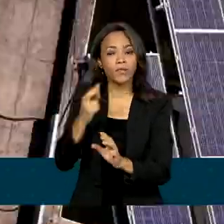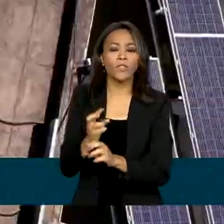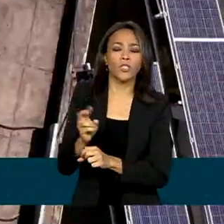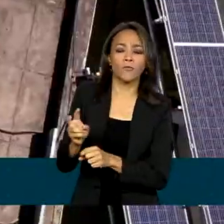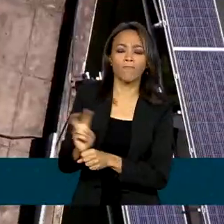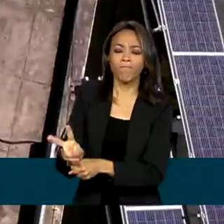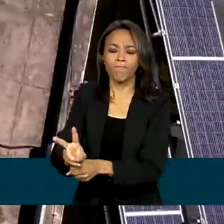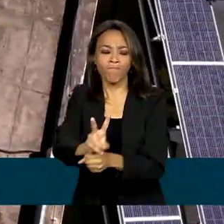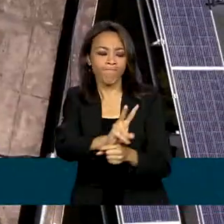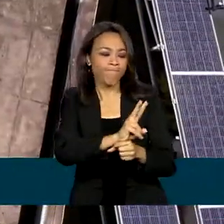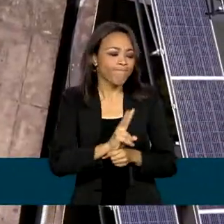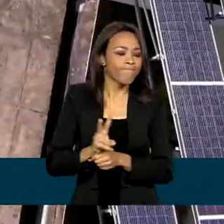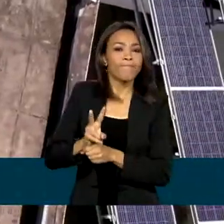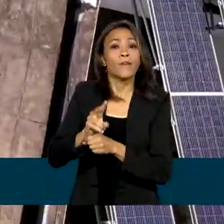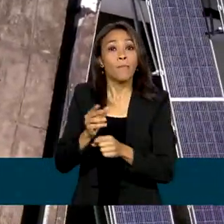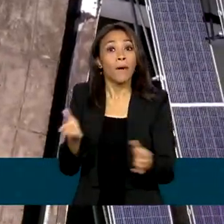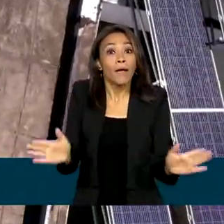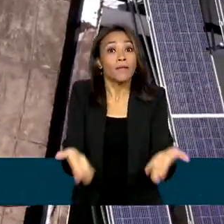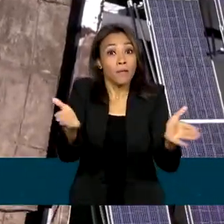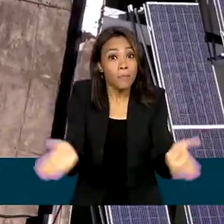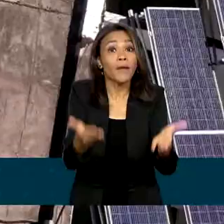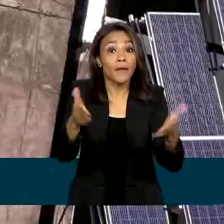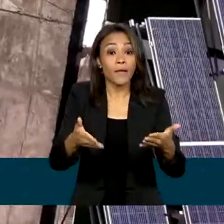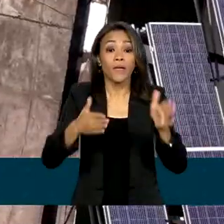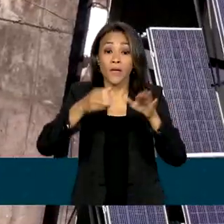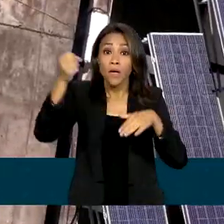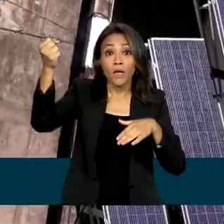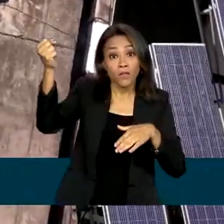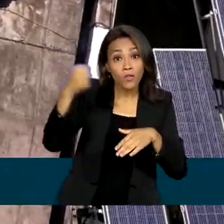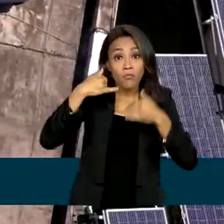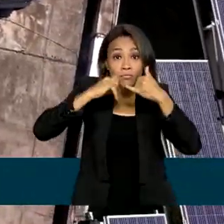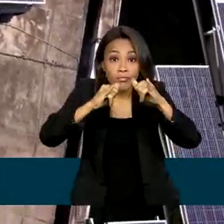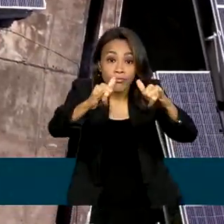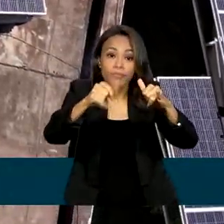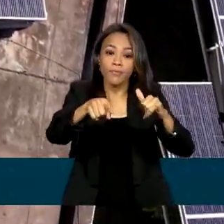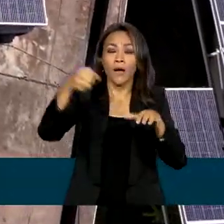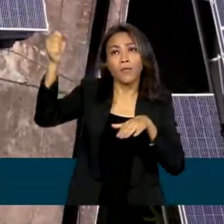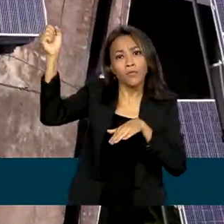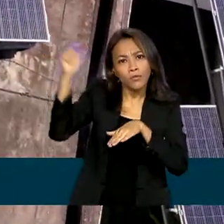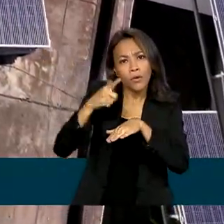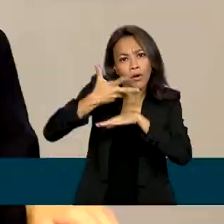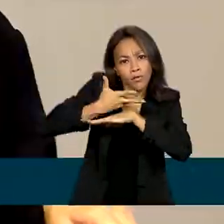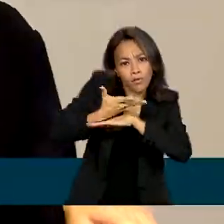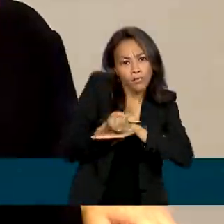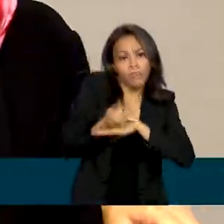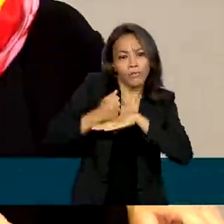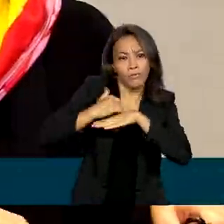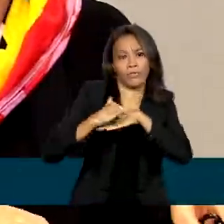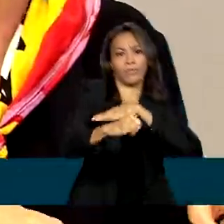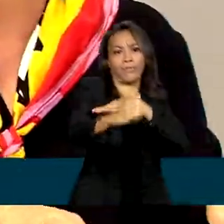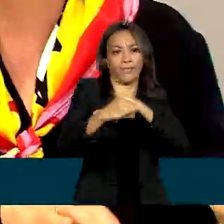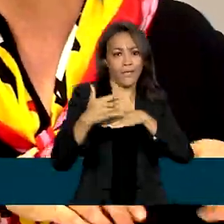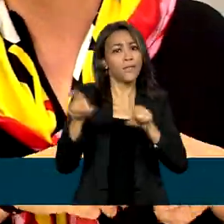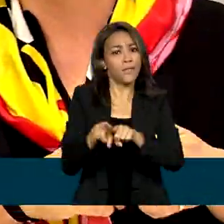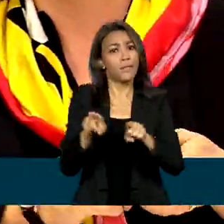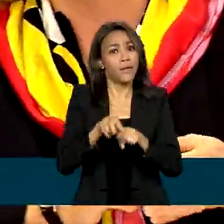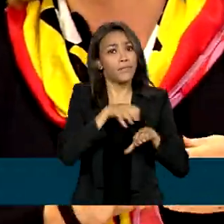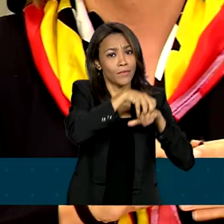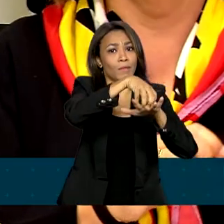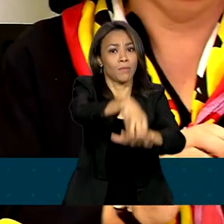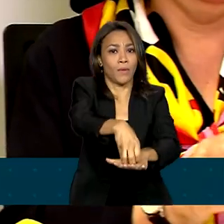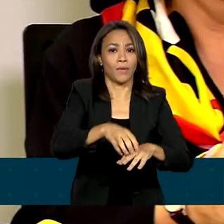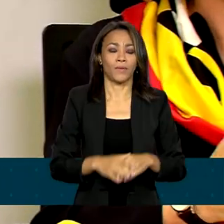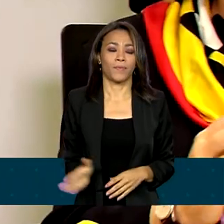fomento de energias renováveis na indústria e no setor de transportes. O Brasil está fazendo um